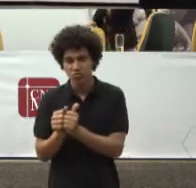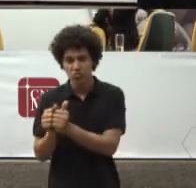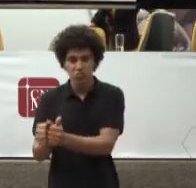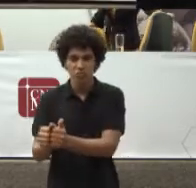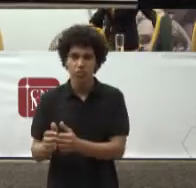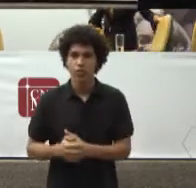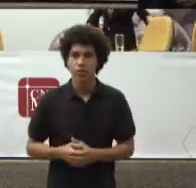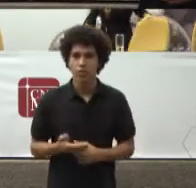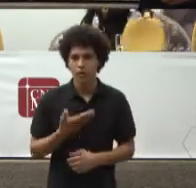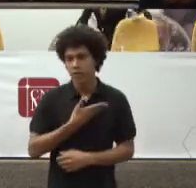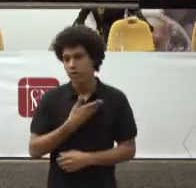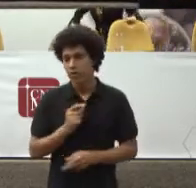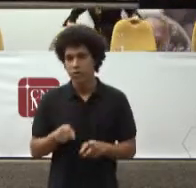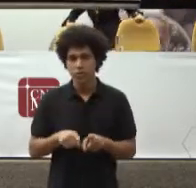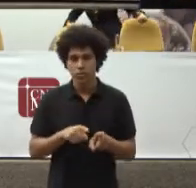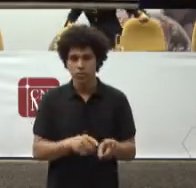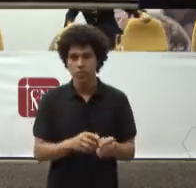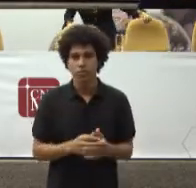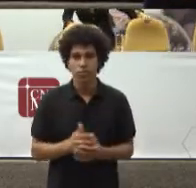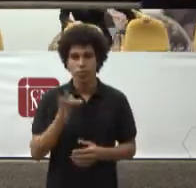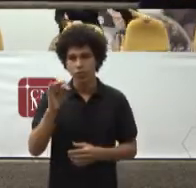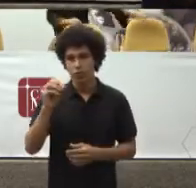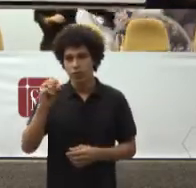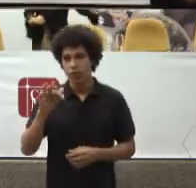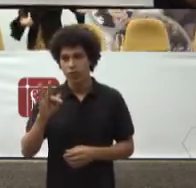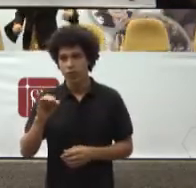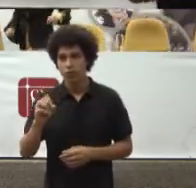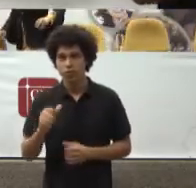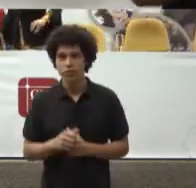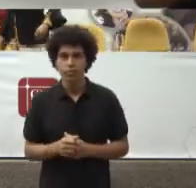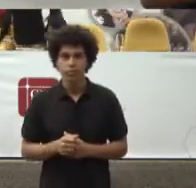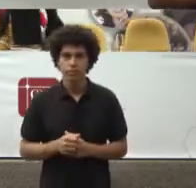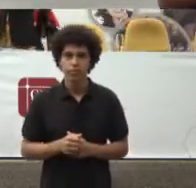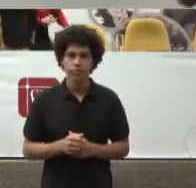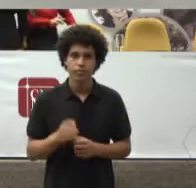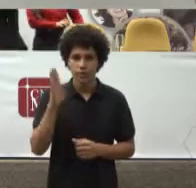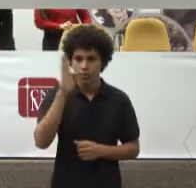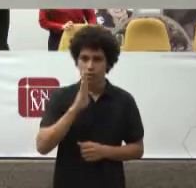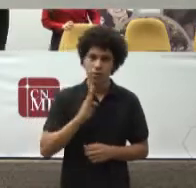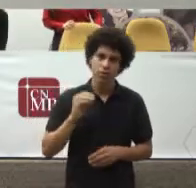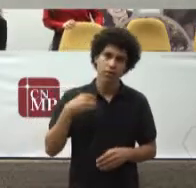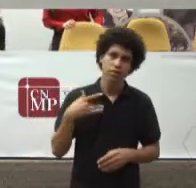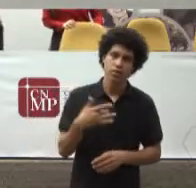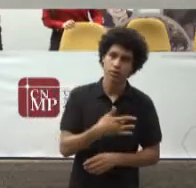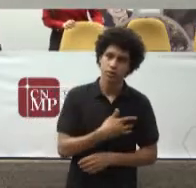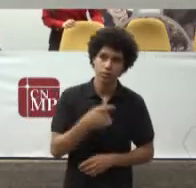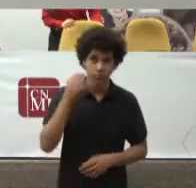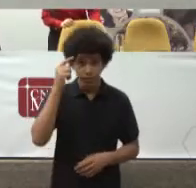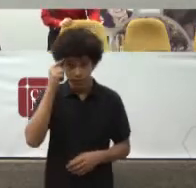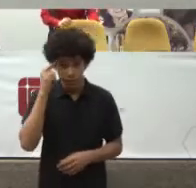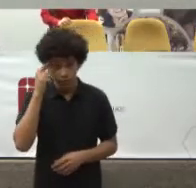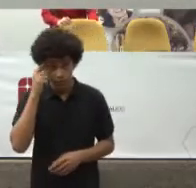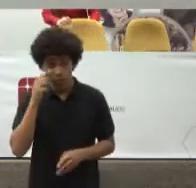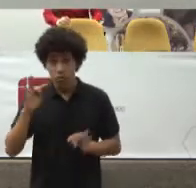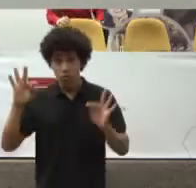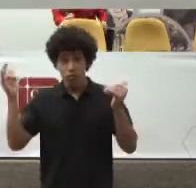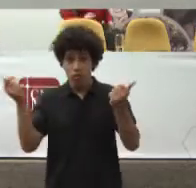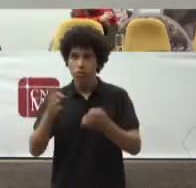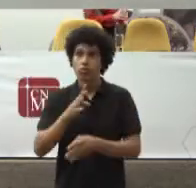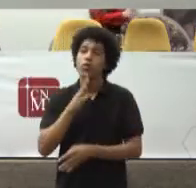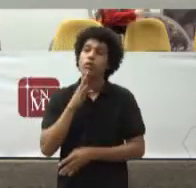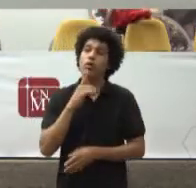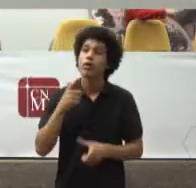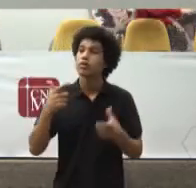Magistrado Que todos conhecem Sua atuação Ali Na turma A qual ele pertence No TRF4